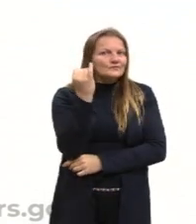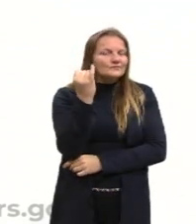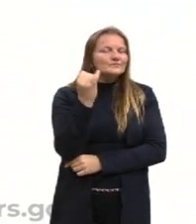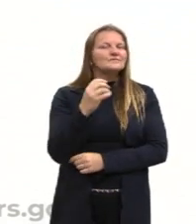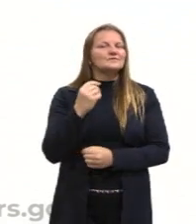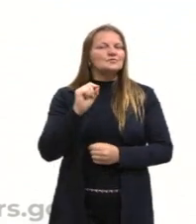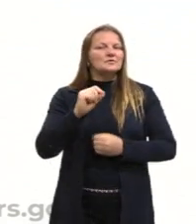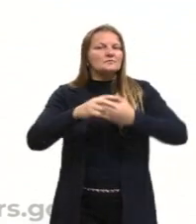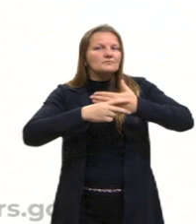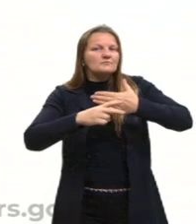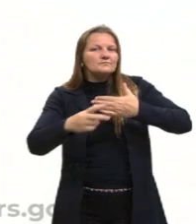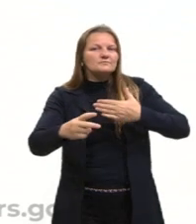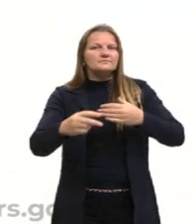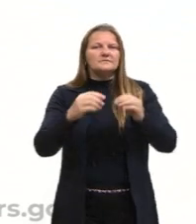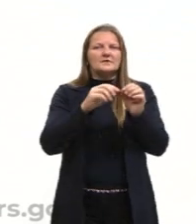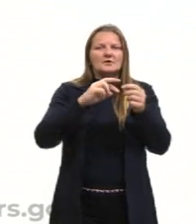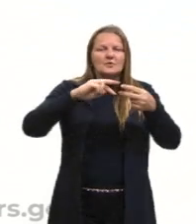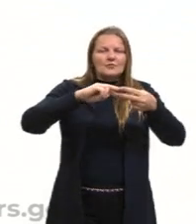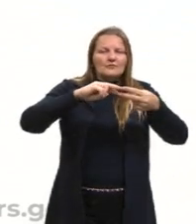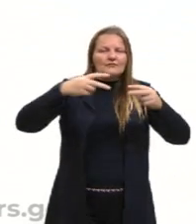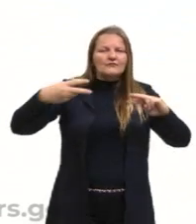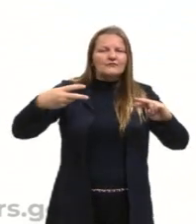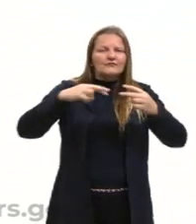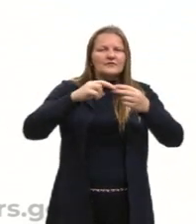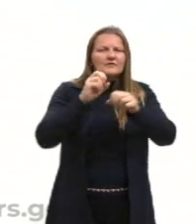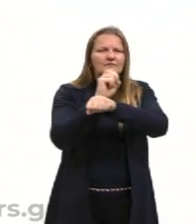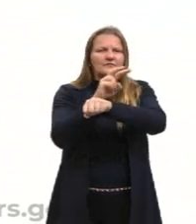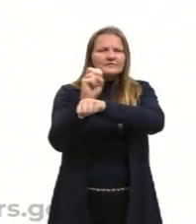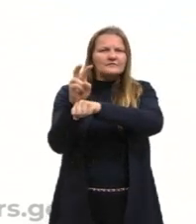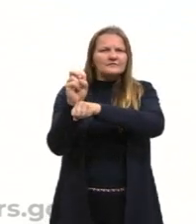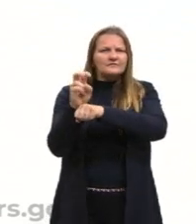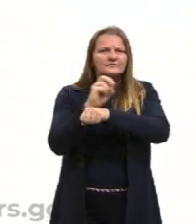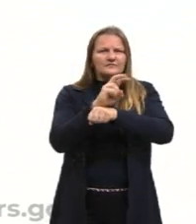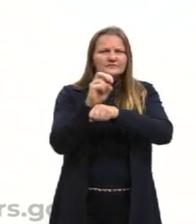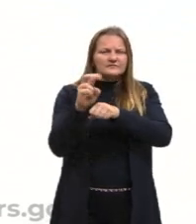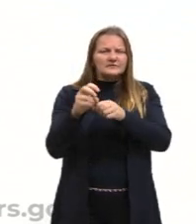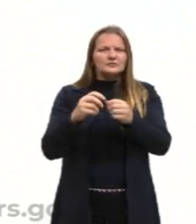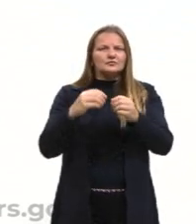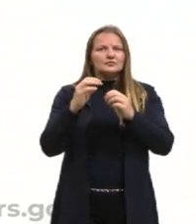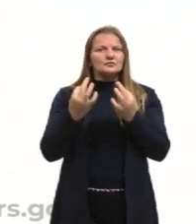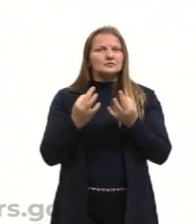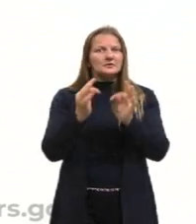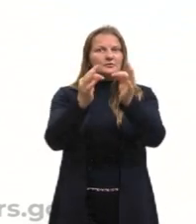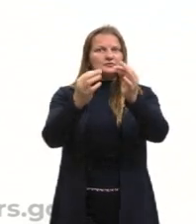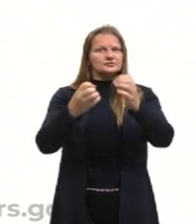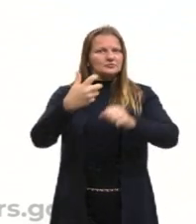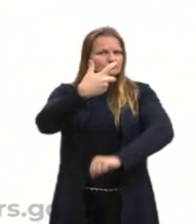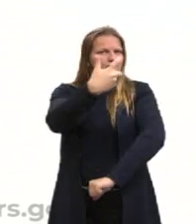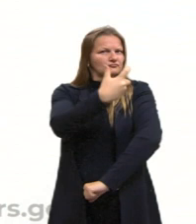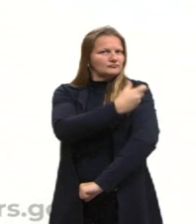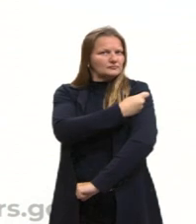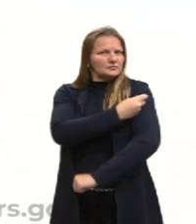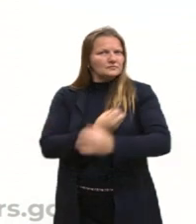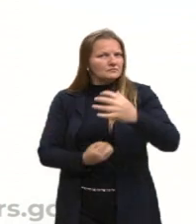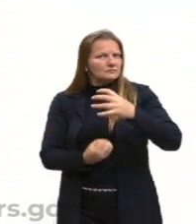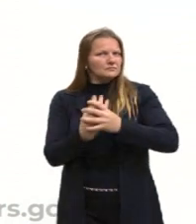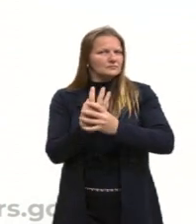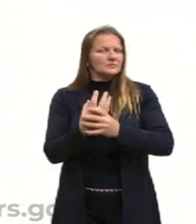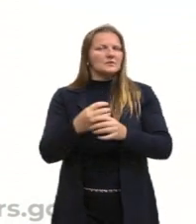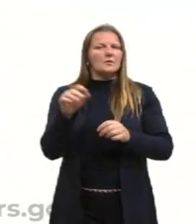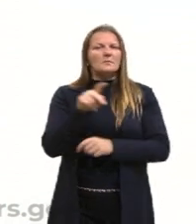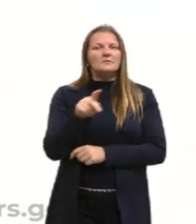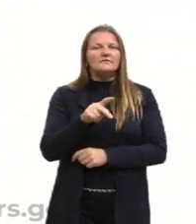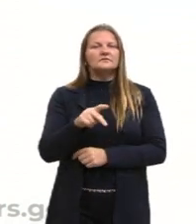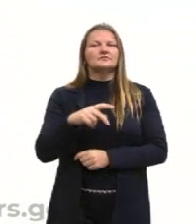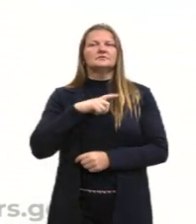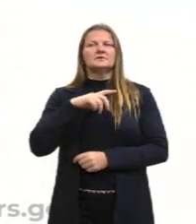O sequenciamento do vírus e o avanço de tecnologias para a produção de vacina são apontadas pelos professores, pela